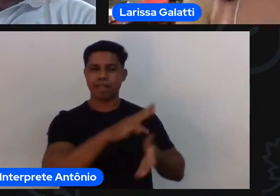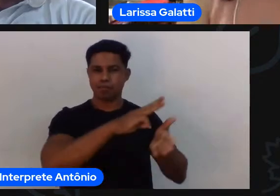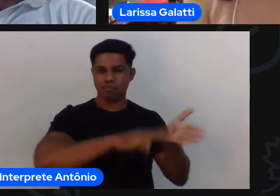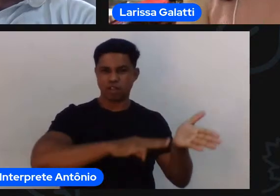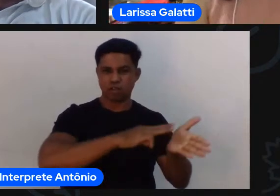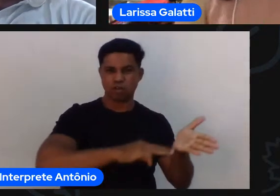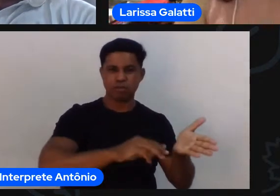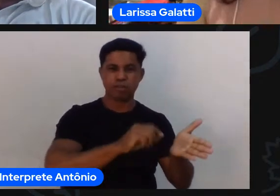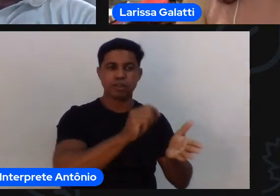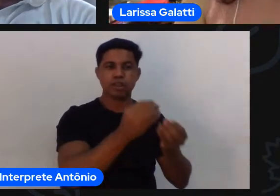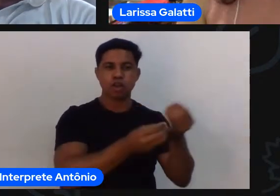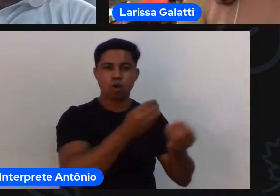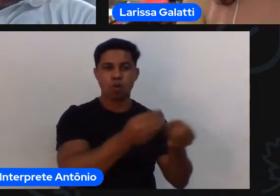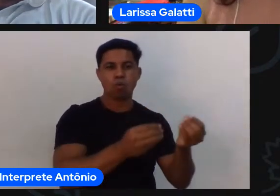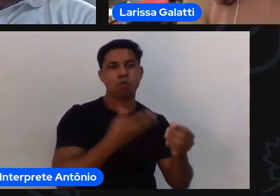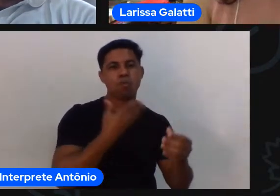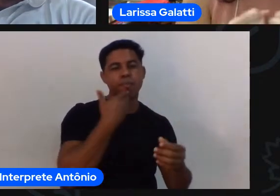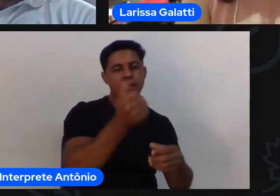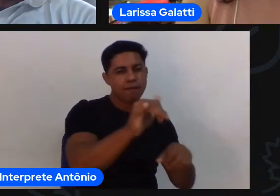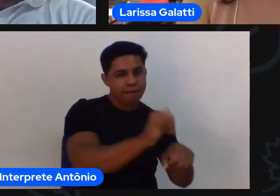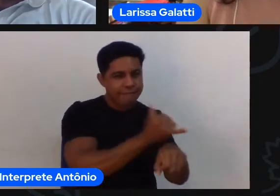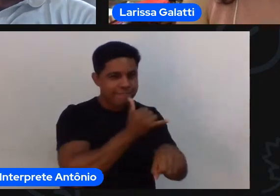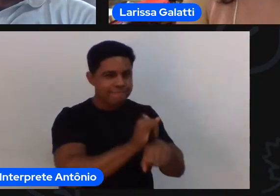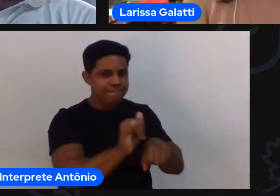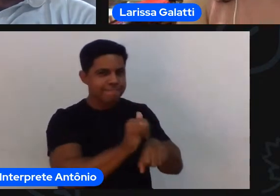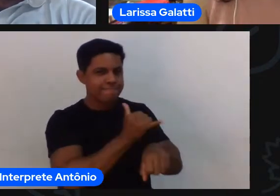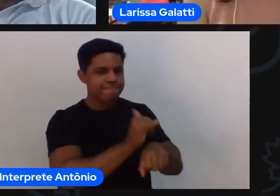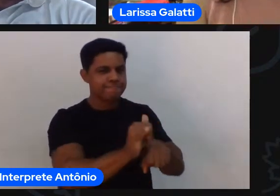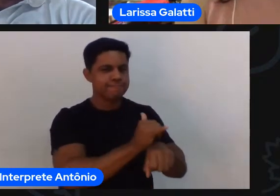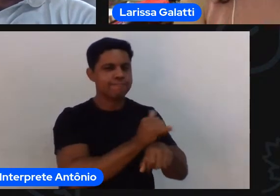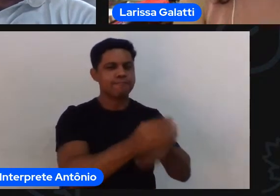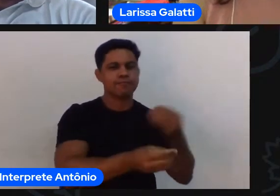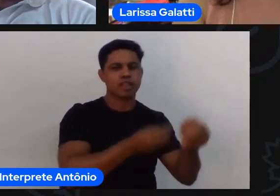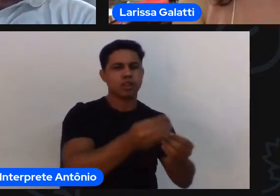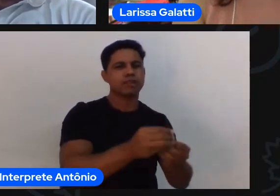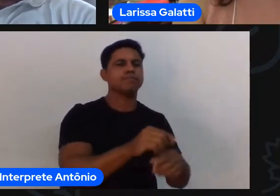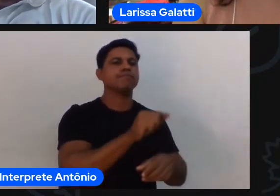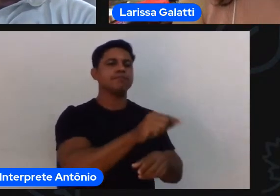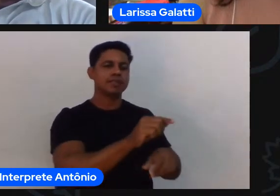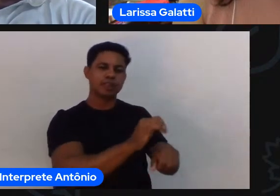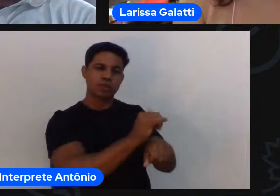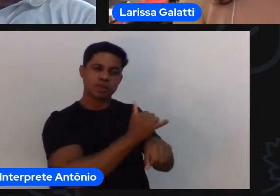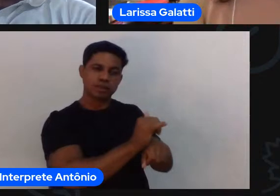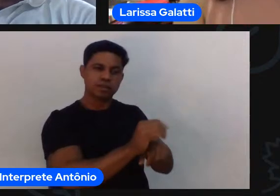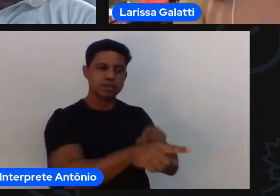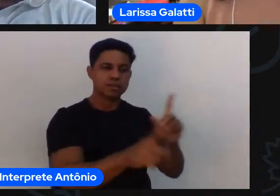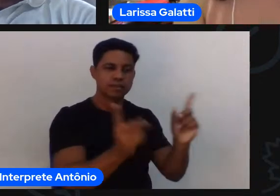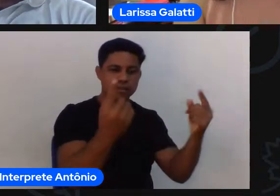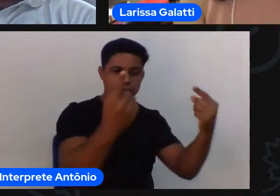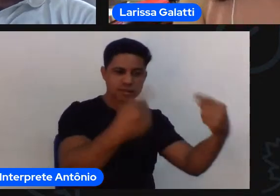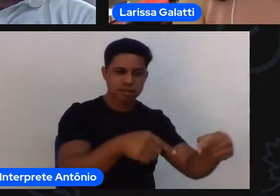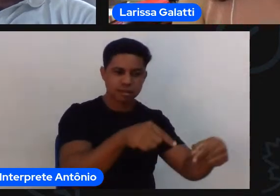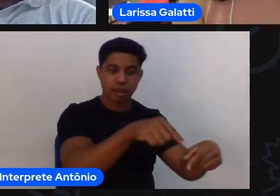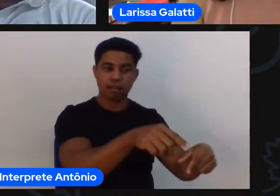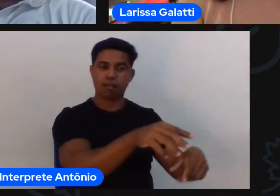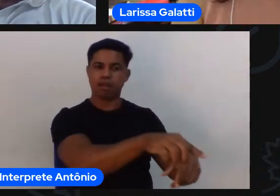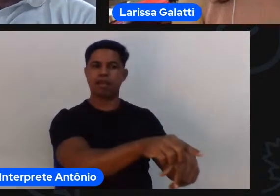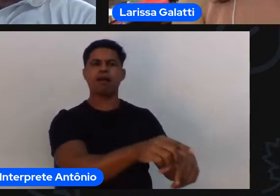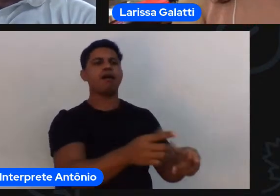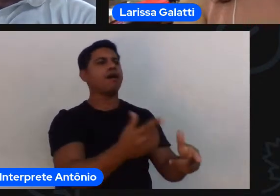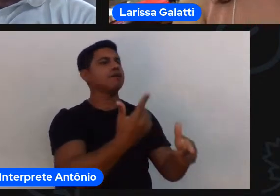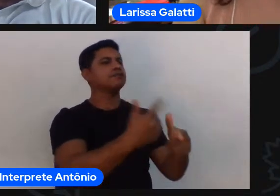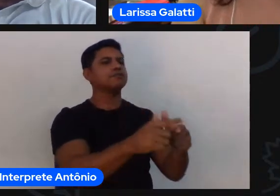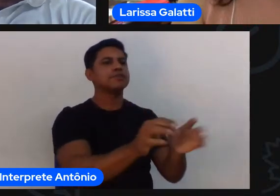o nosso planejamento é a nossa estratégia que a vai combinar a tática é viva a tática depende de tomada de decisão e o TGFU olha muito para isso